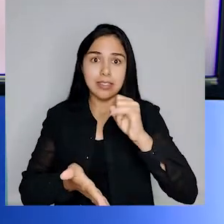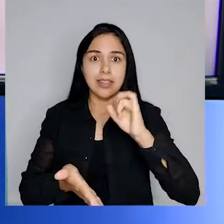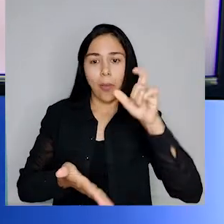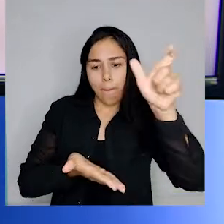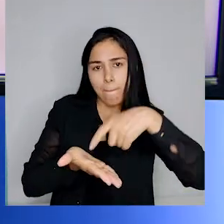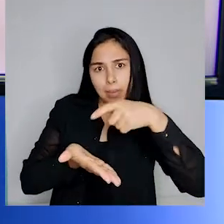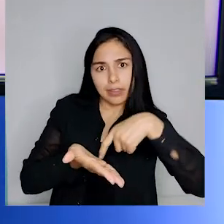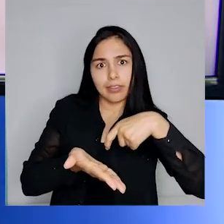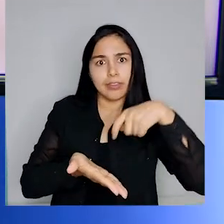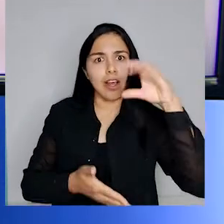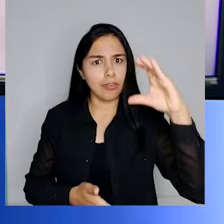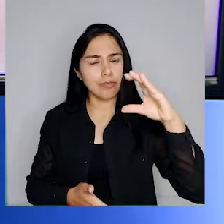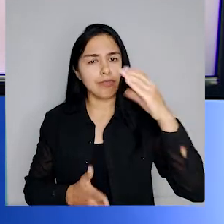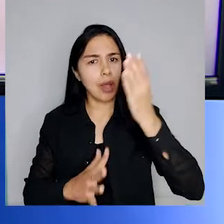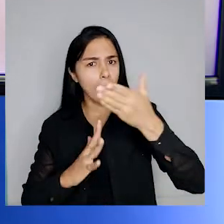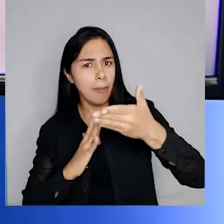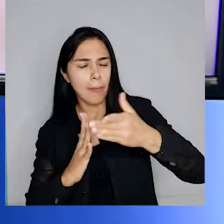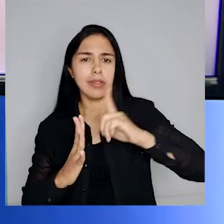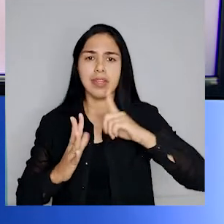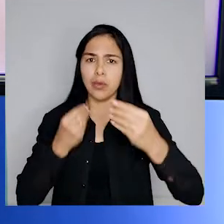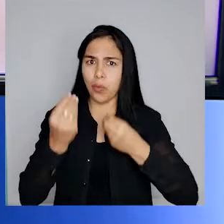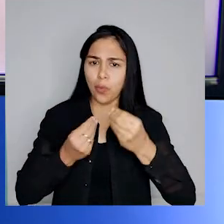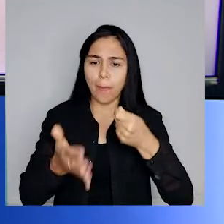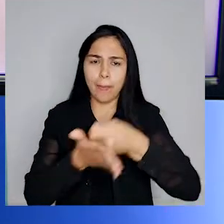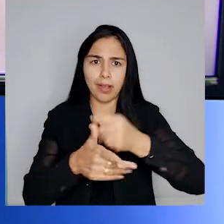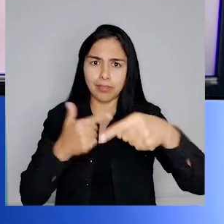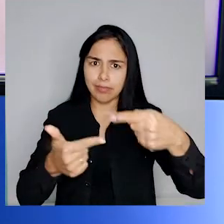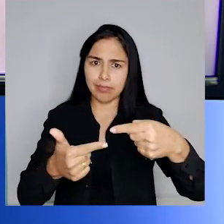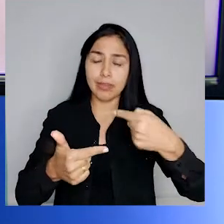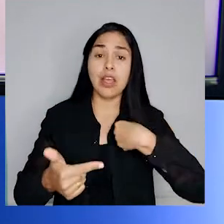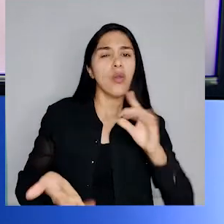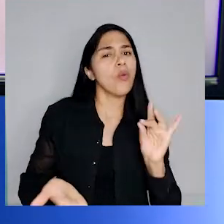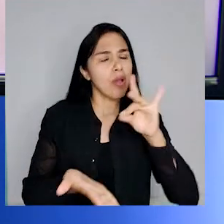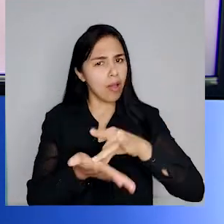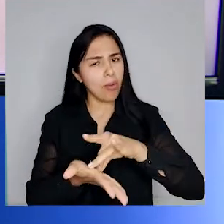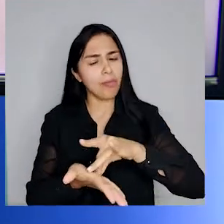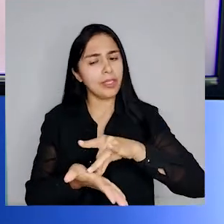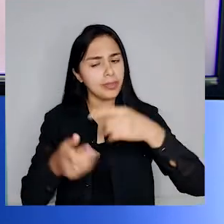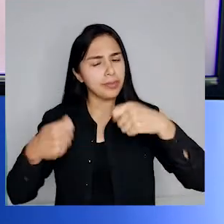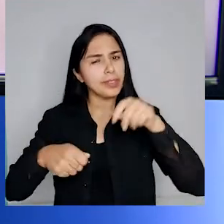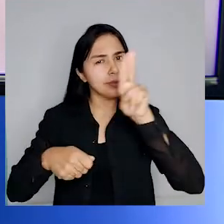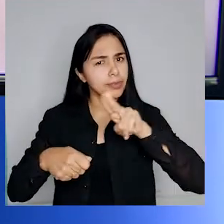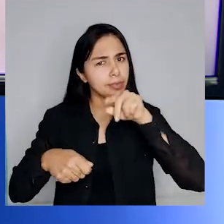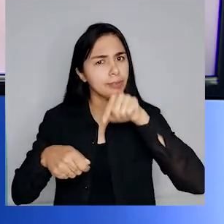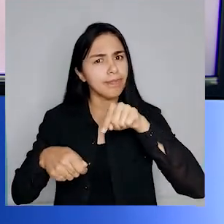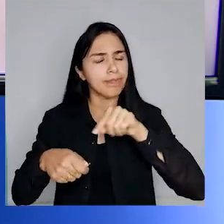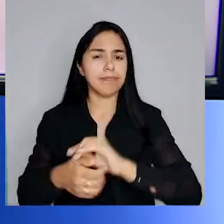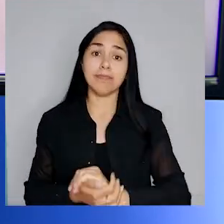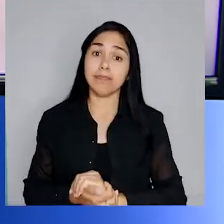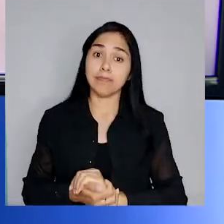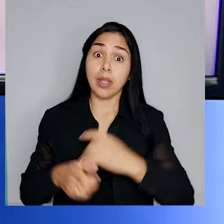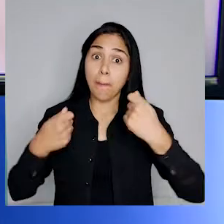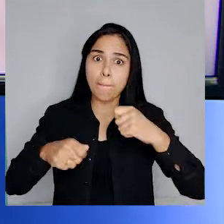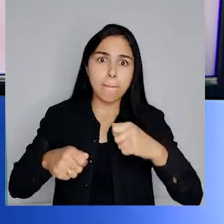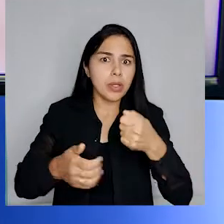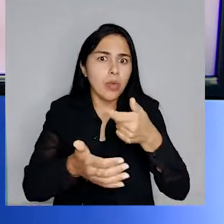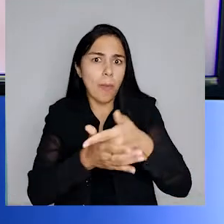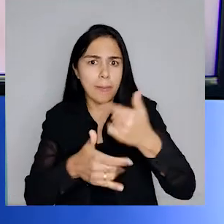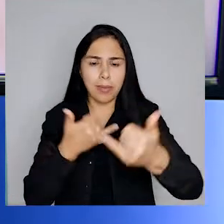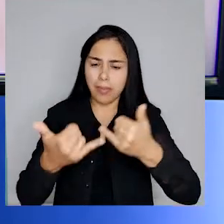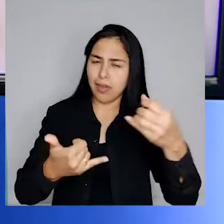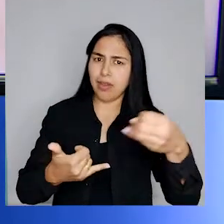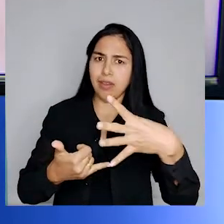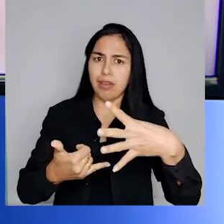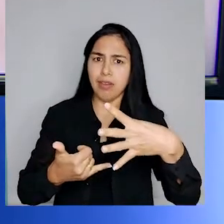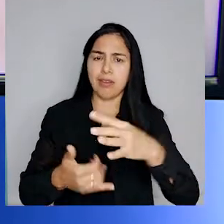cartão de crédito, terei como pagar depois? Eu realmente vou usar esse produto? Preciso de mais esse brinquedo?